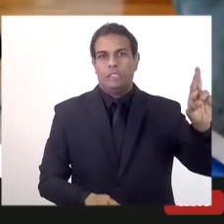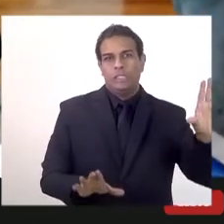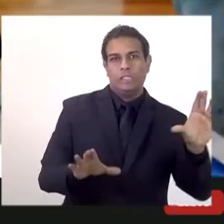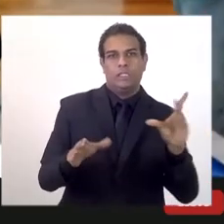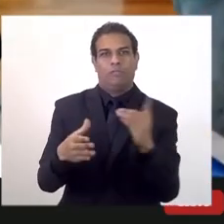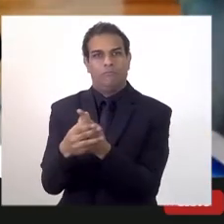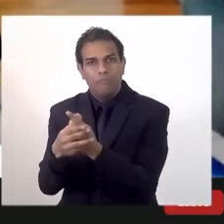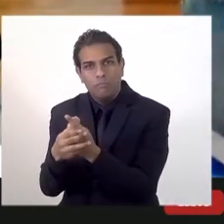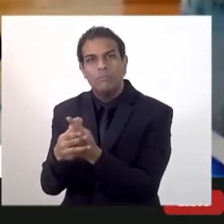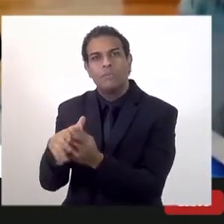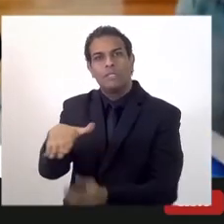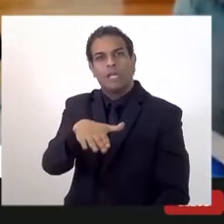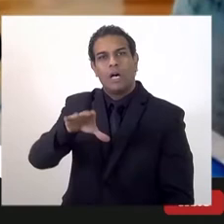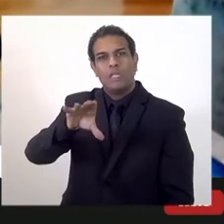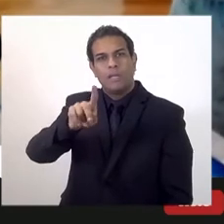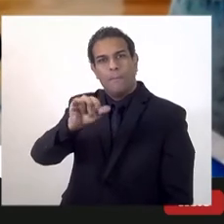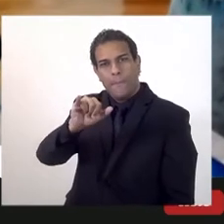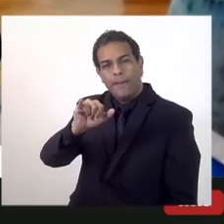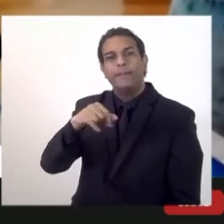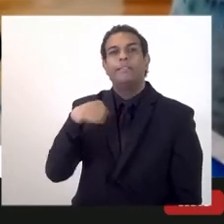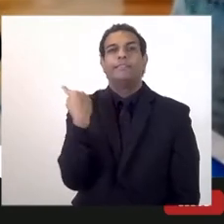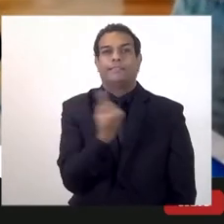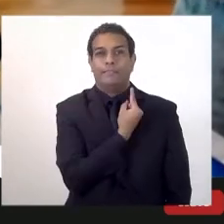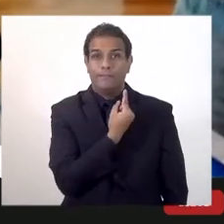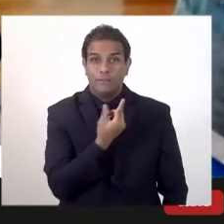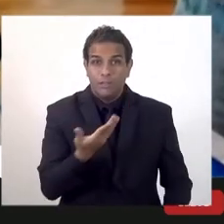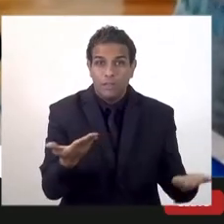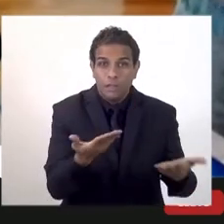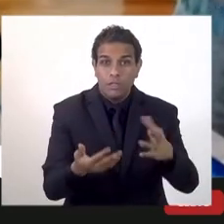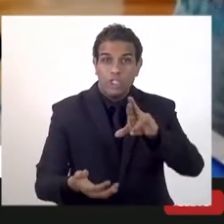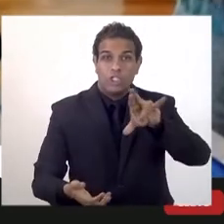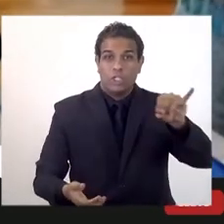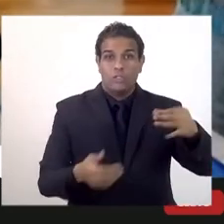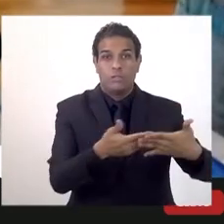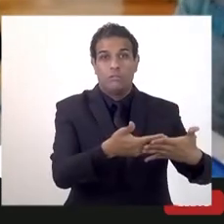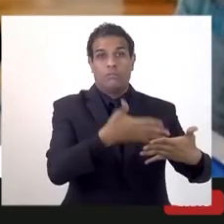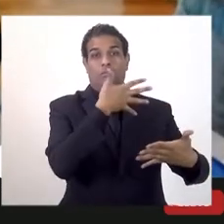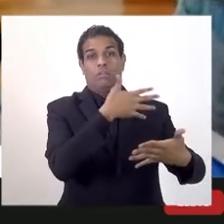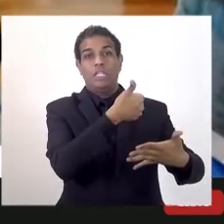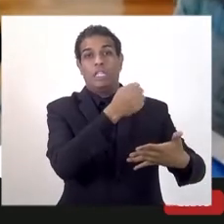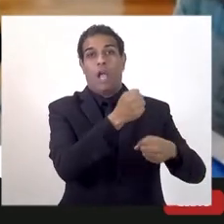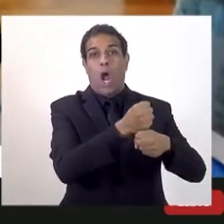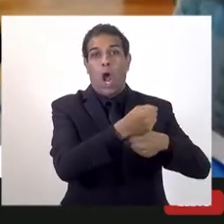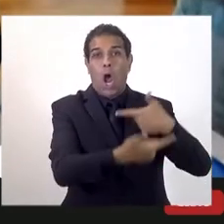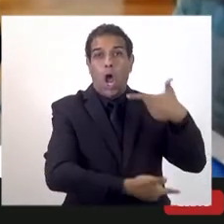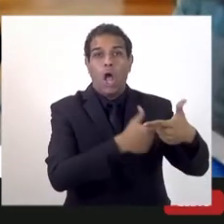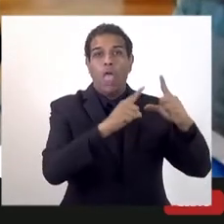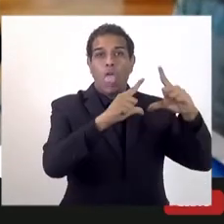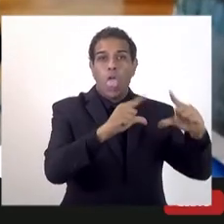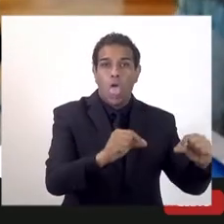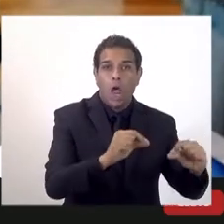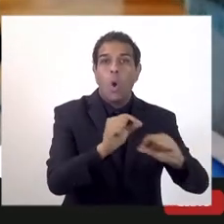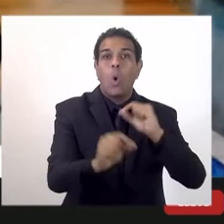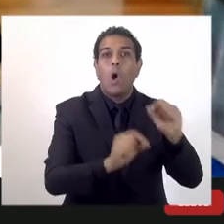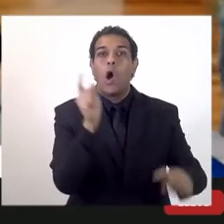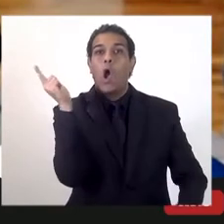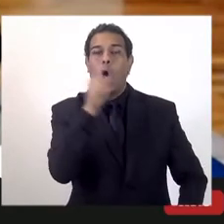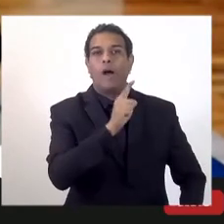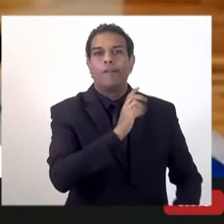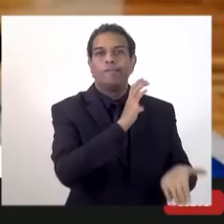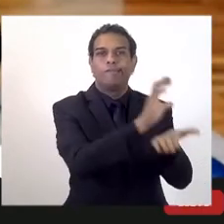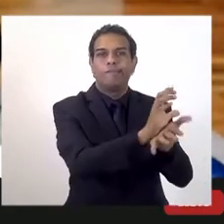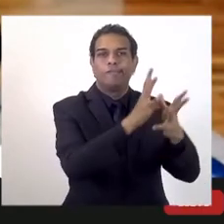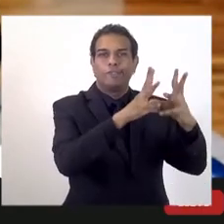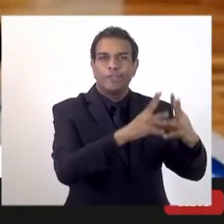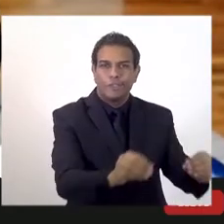a CPI. E nós já levantamos que o Rio deixou, nos últimos 10 anos, de arrecadar em torno de 10 bilhões de reais. Para